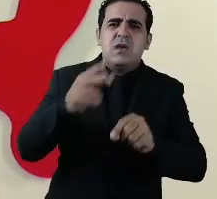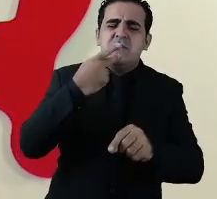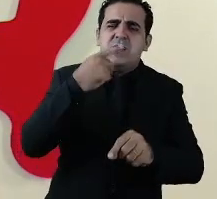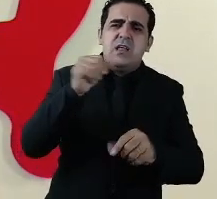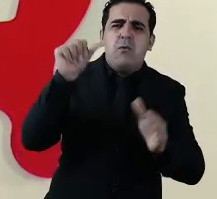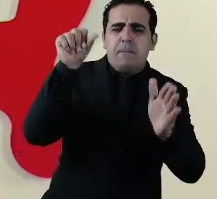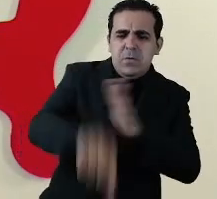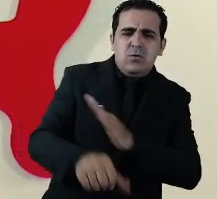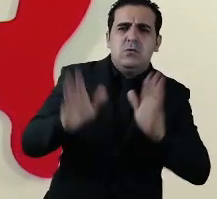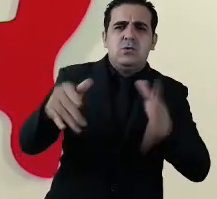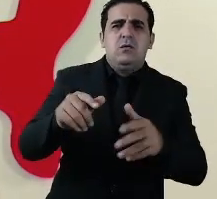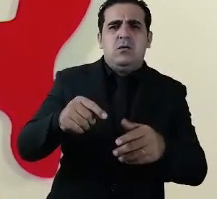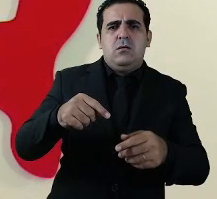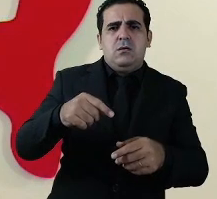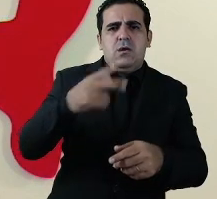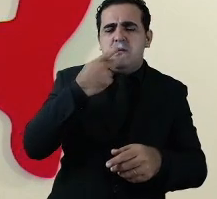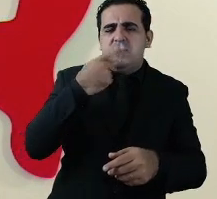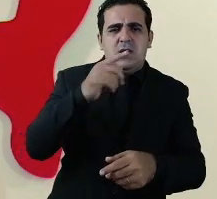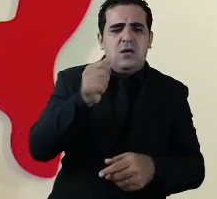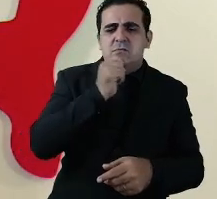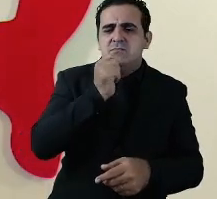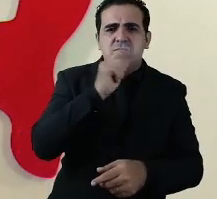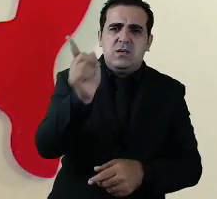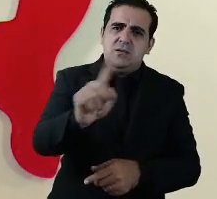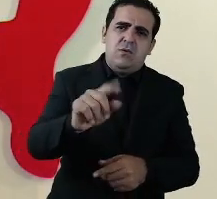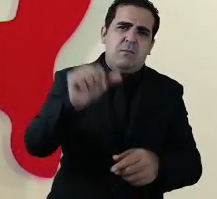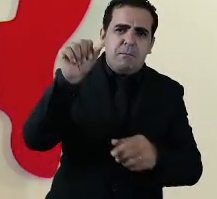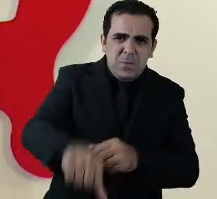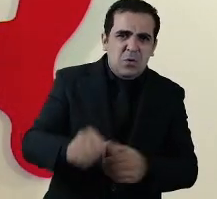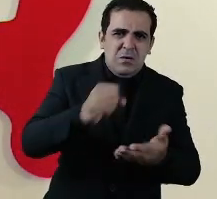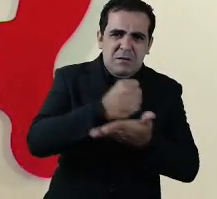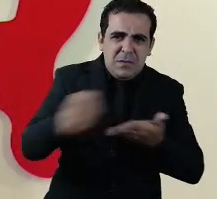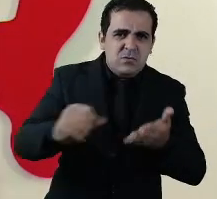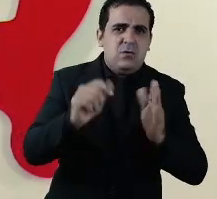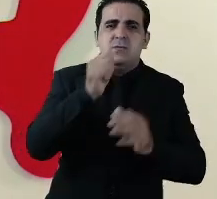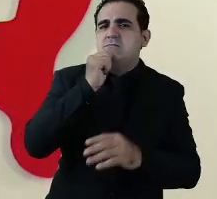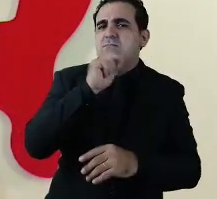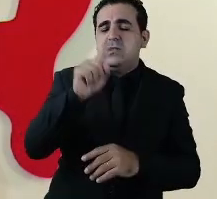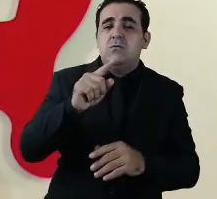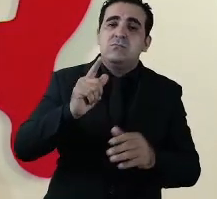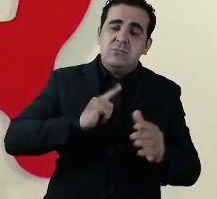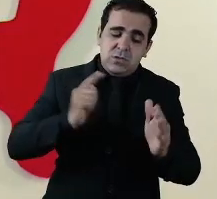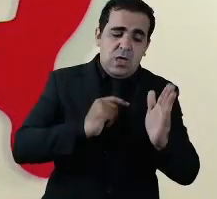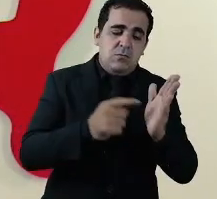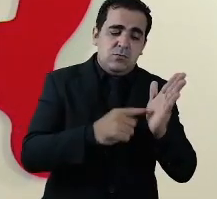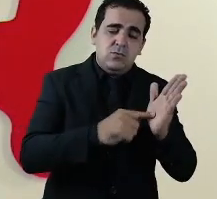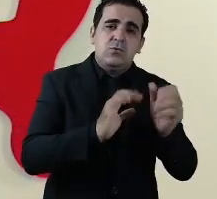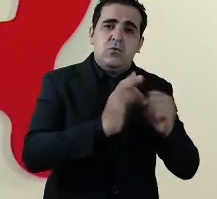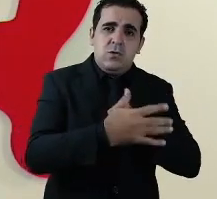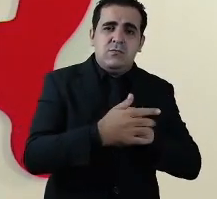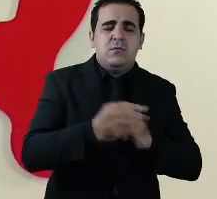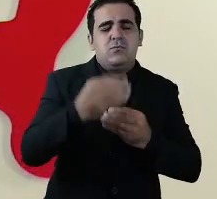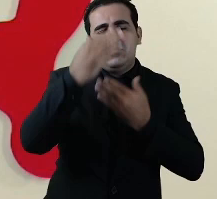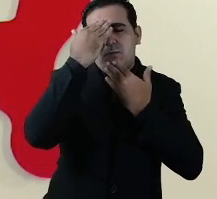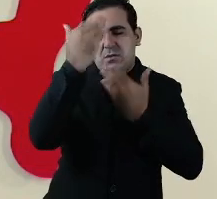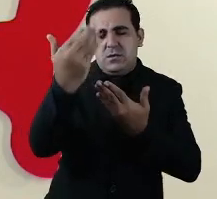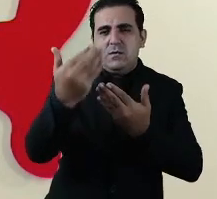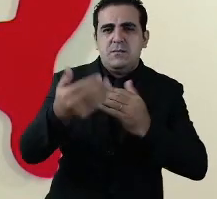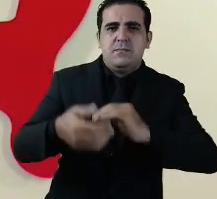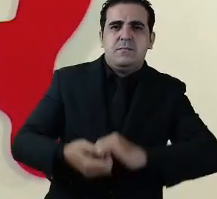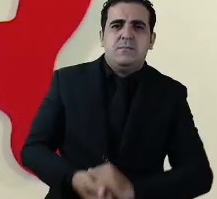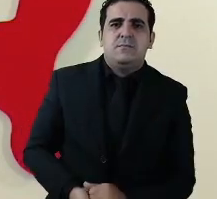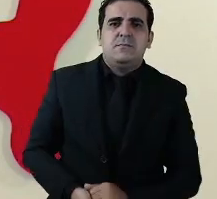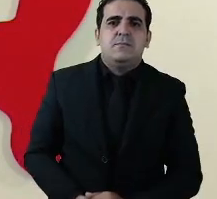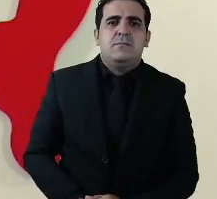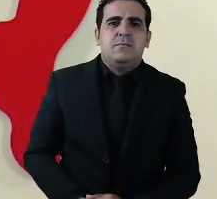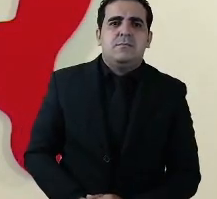pior passou hoje hoje ainda é cedo temos uma tendência sinais vamos continuar lutando juntos muito obrigado segunda-feira o o o